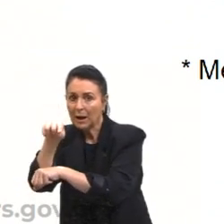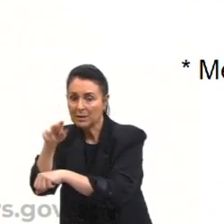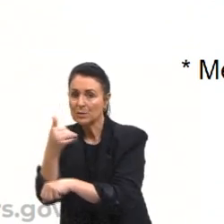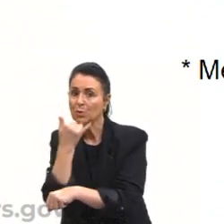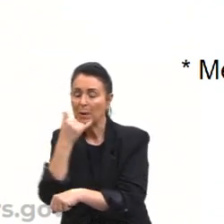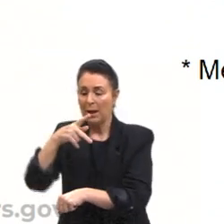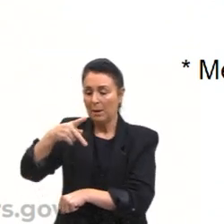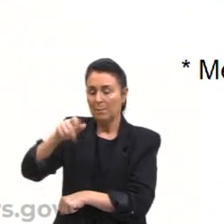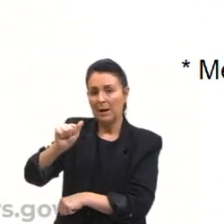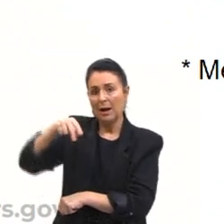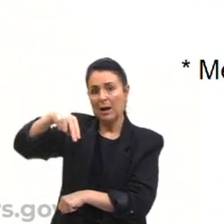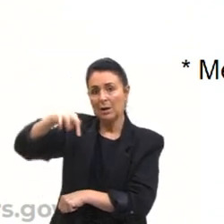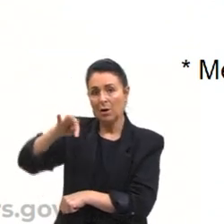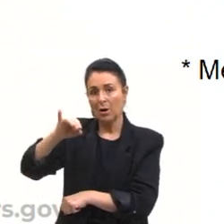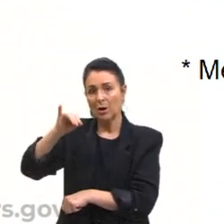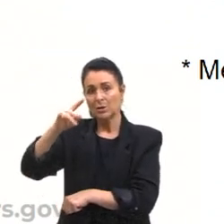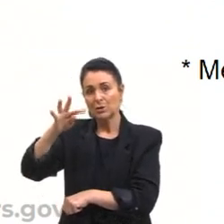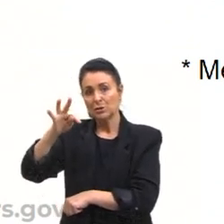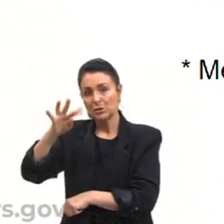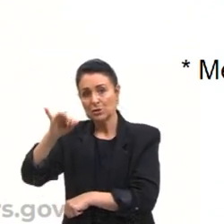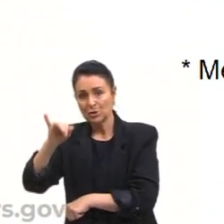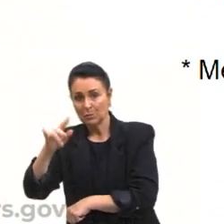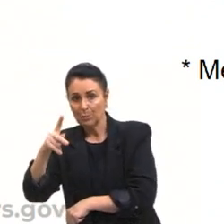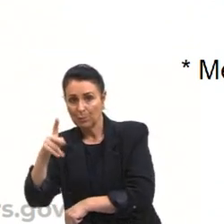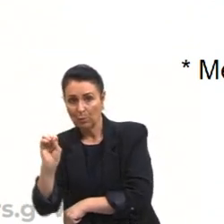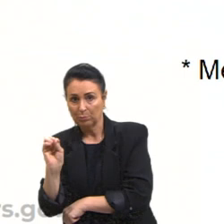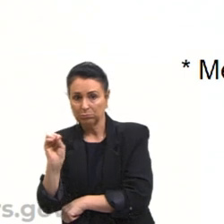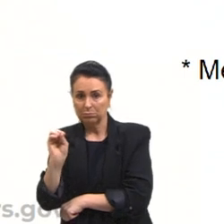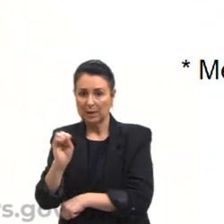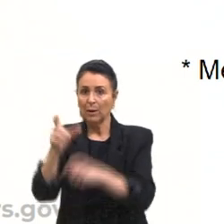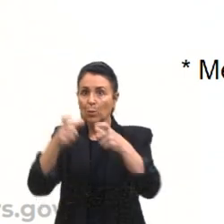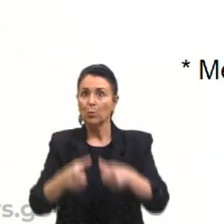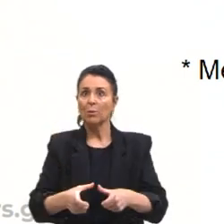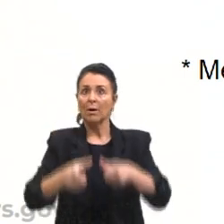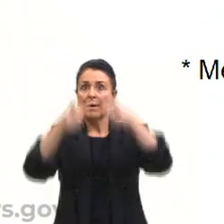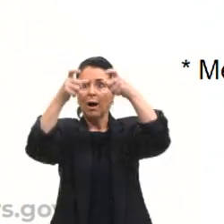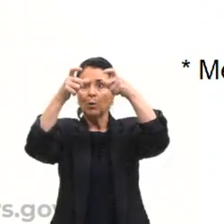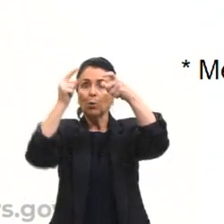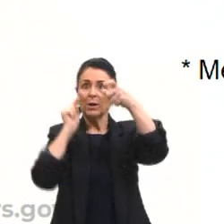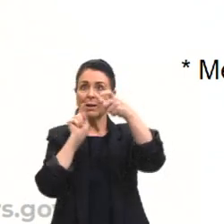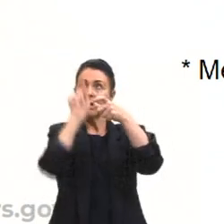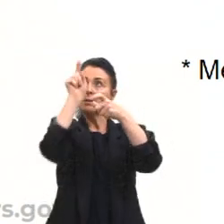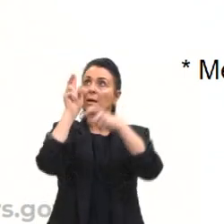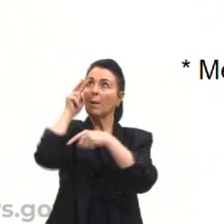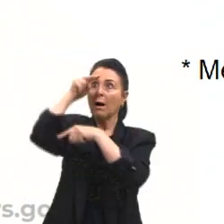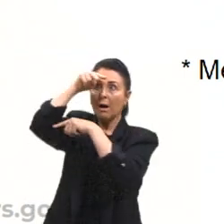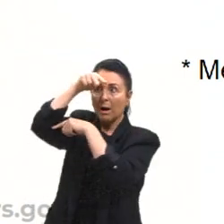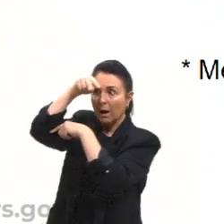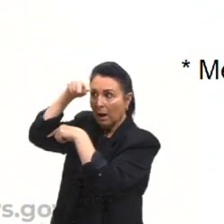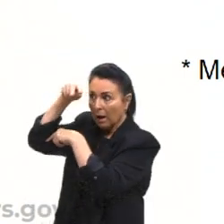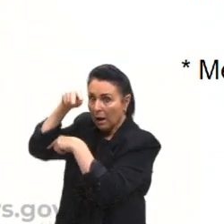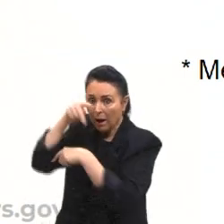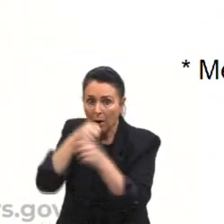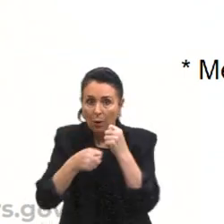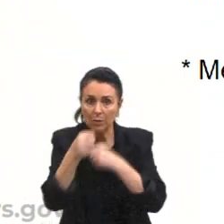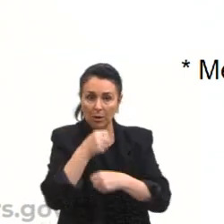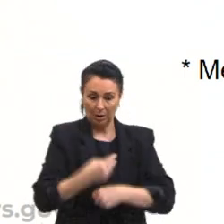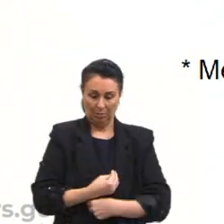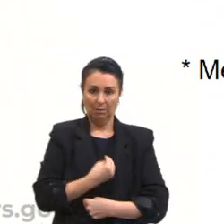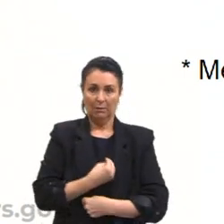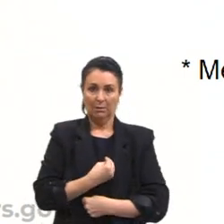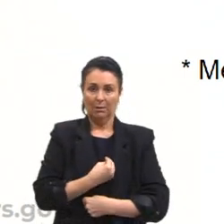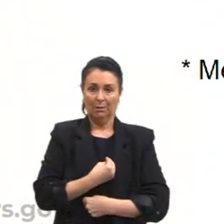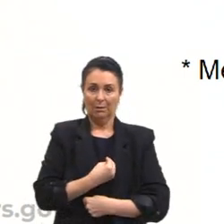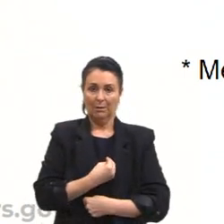em que alguém pode ficar observando todas as pessoas e controlando elas, vigiando elas, sem ser aquele